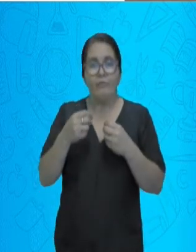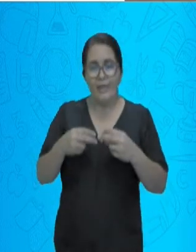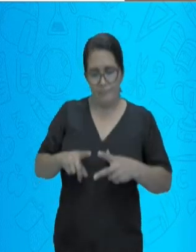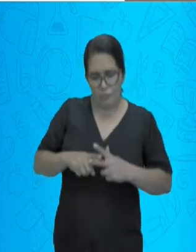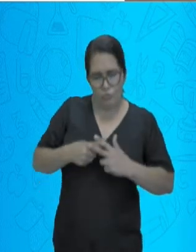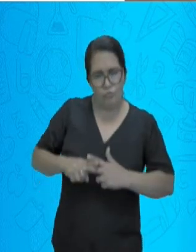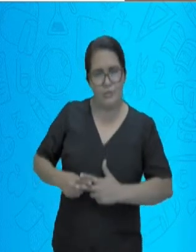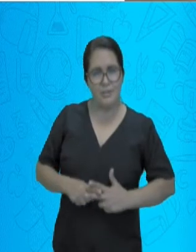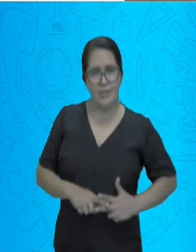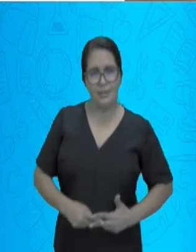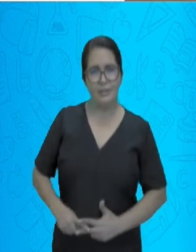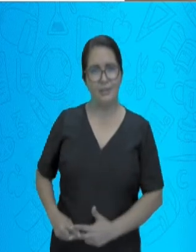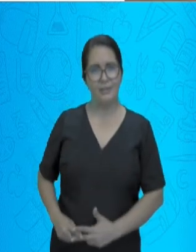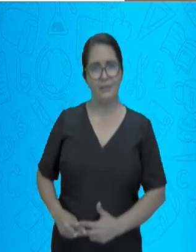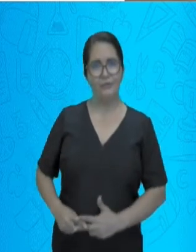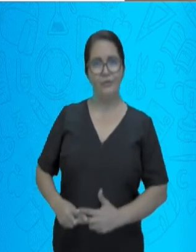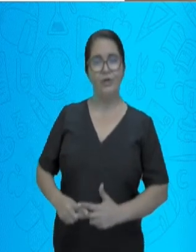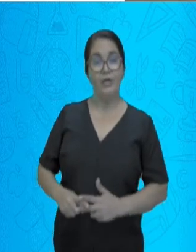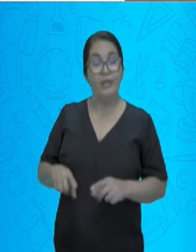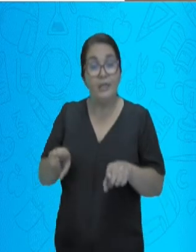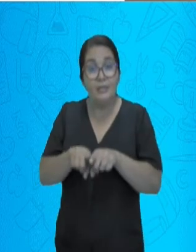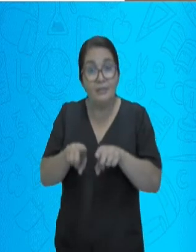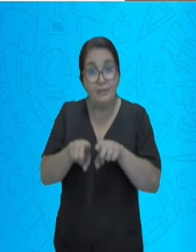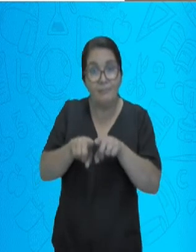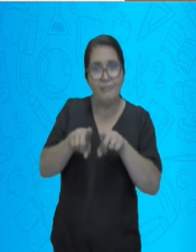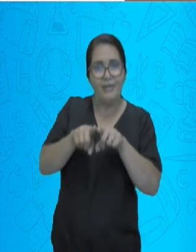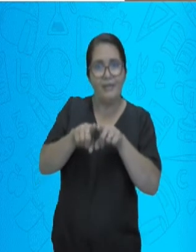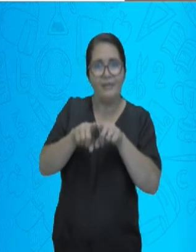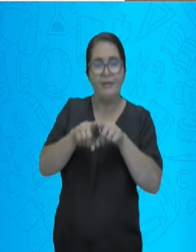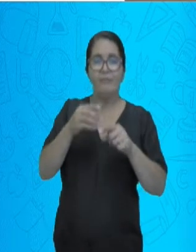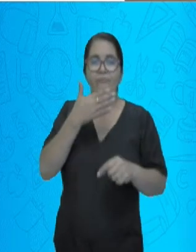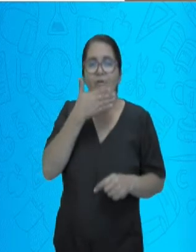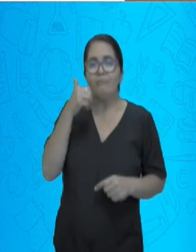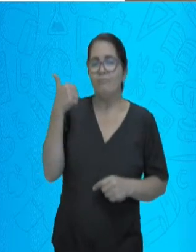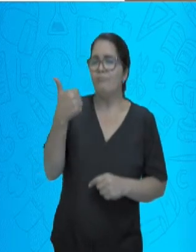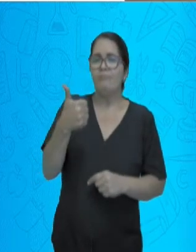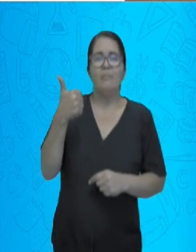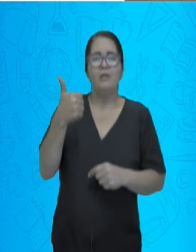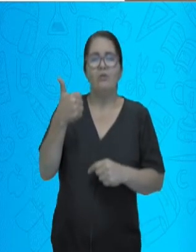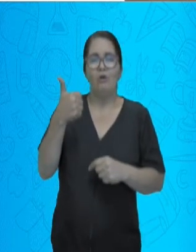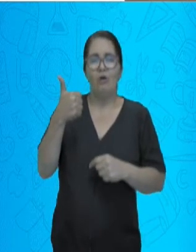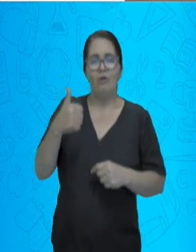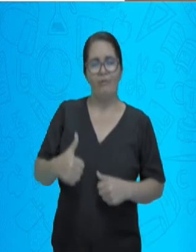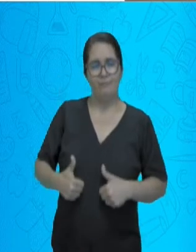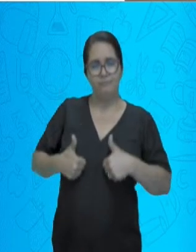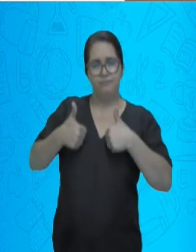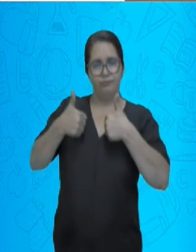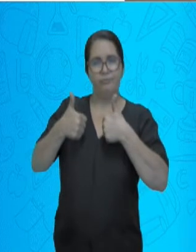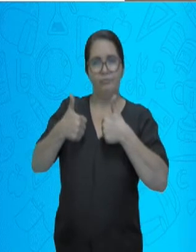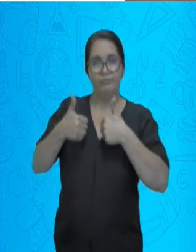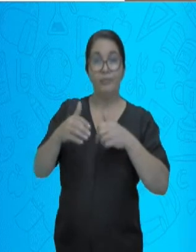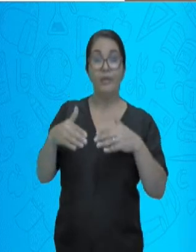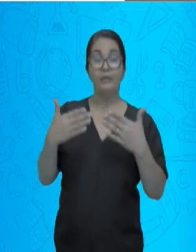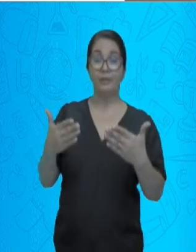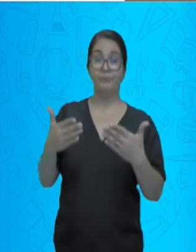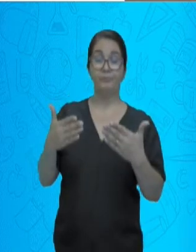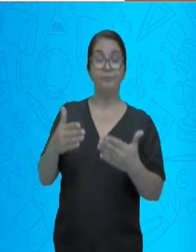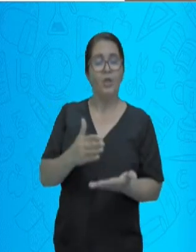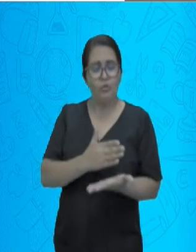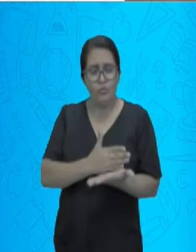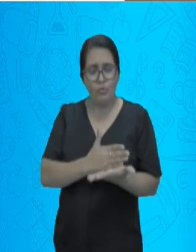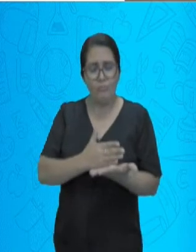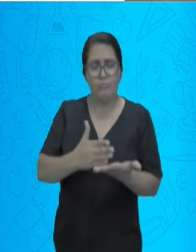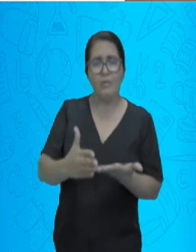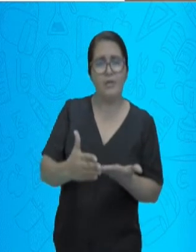atividade. Pensando em tudo aquilo lá que a gente falou atrás. Onde começa a minha digestão? Onde todo